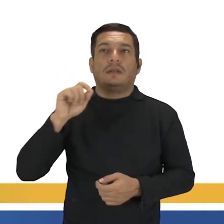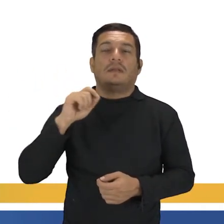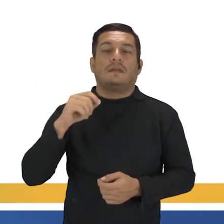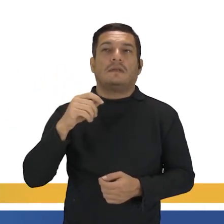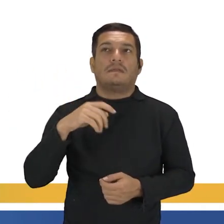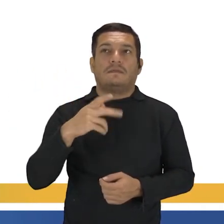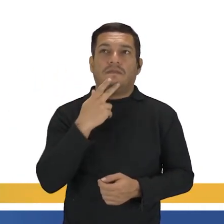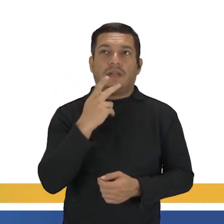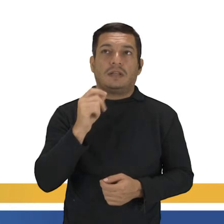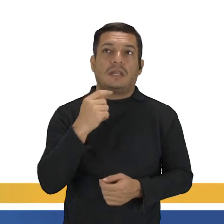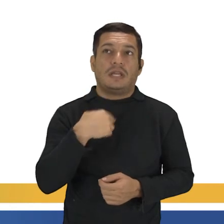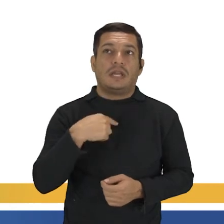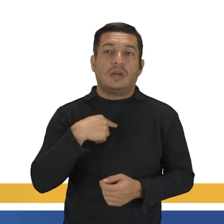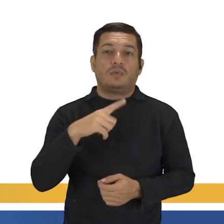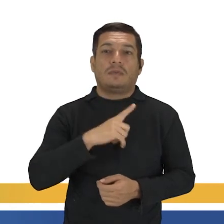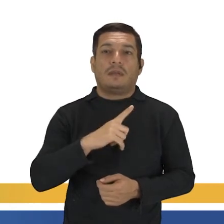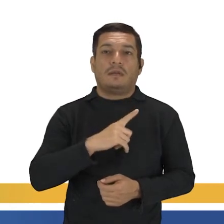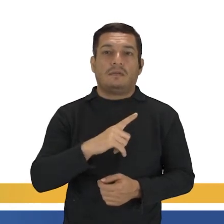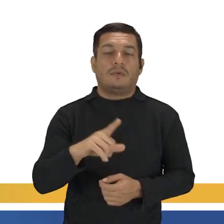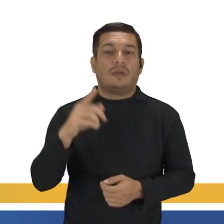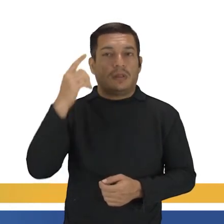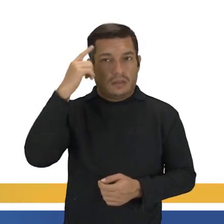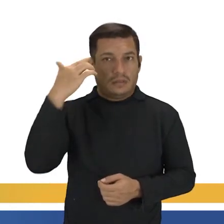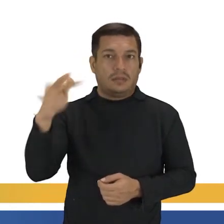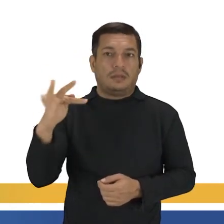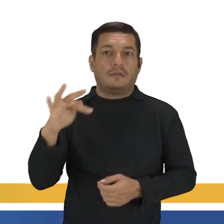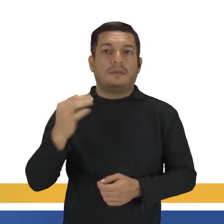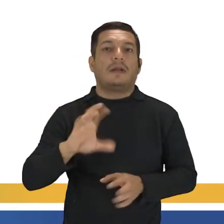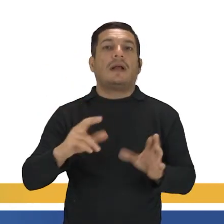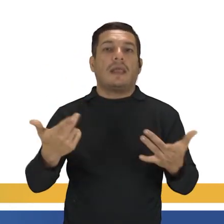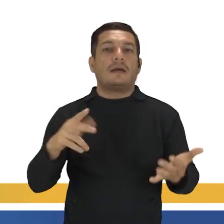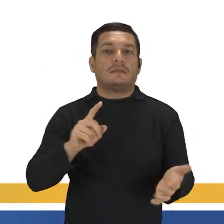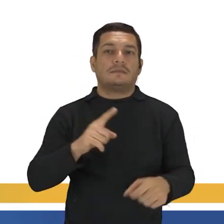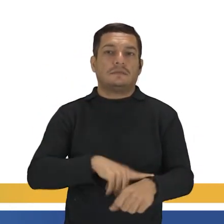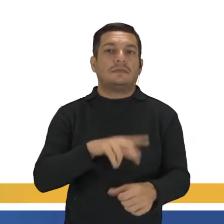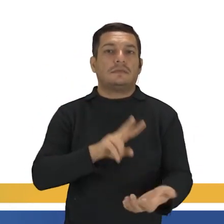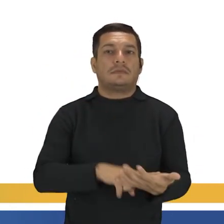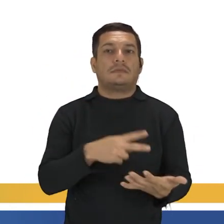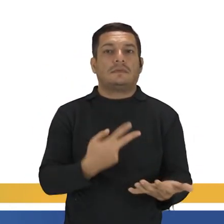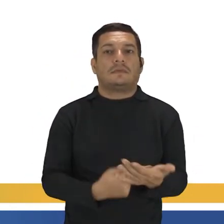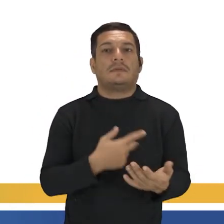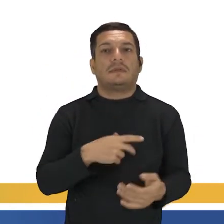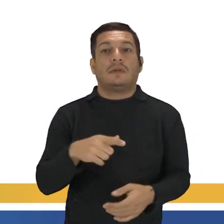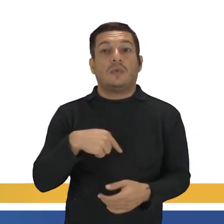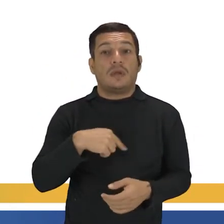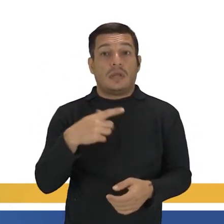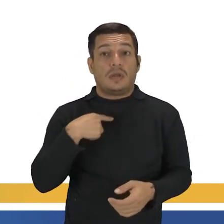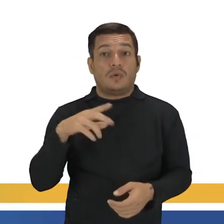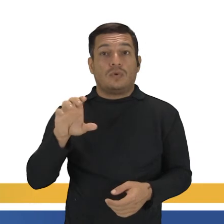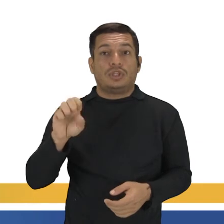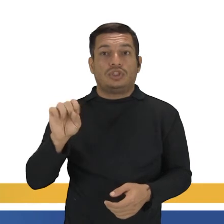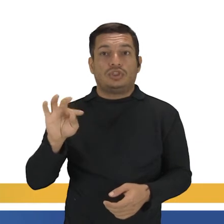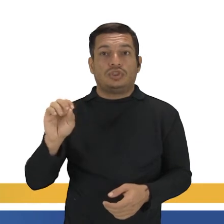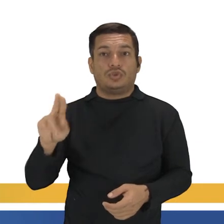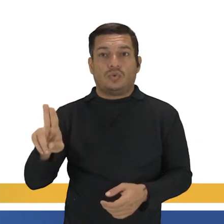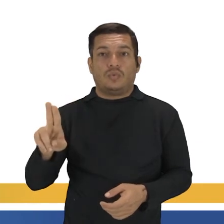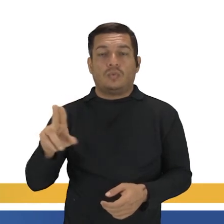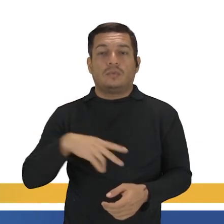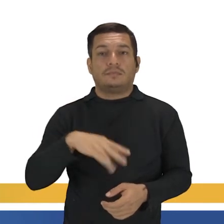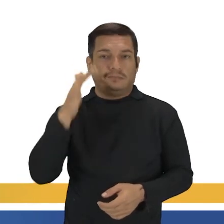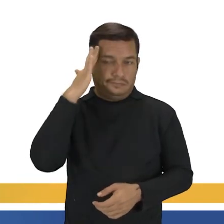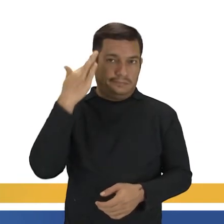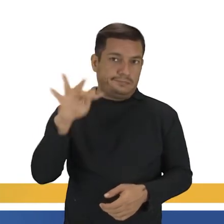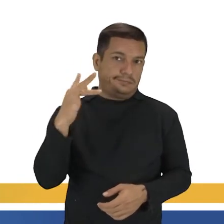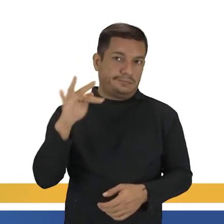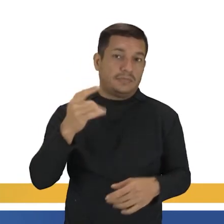com dor de cabeça. Você diz, eu tenho. Tá? Claro que na hora de traduzir você não vai dizer, eu tenho uma dor de cabeça. Eu estou com dor de cabeça. Mas